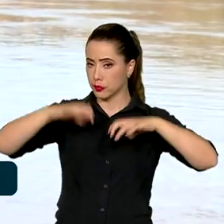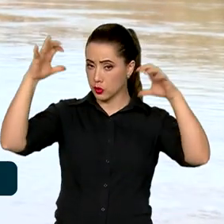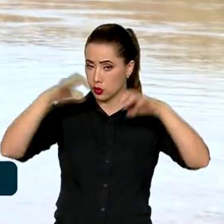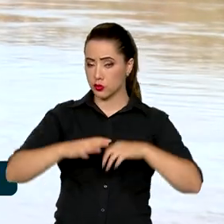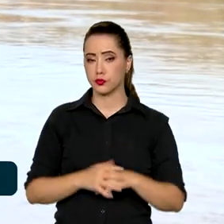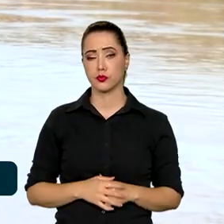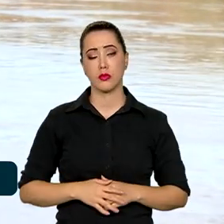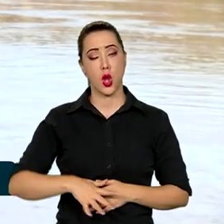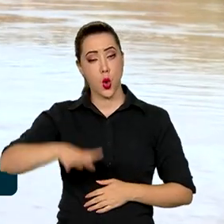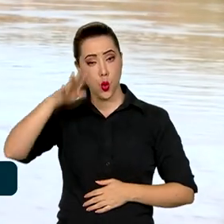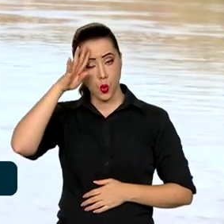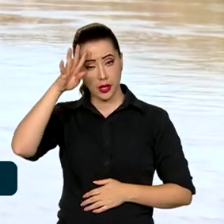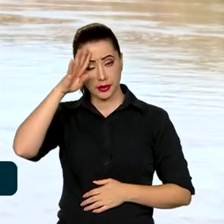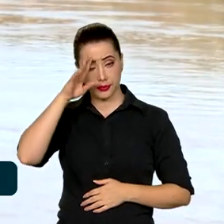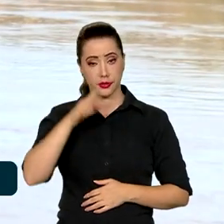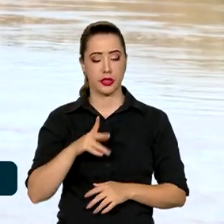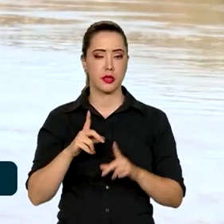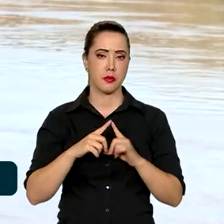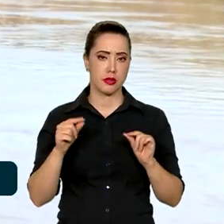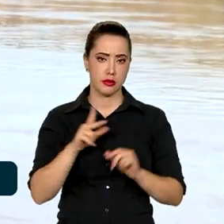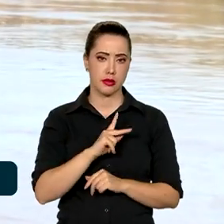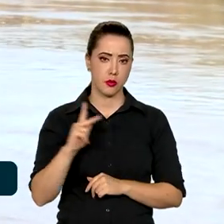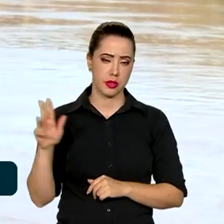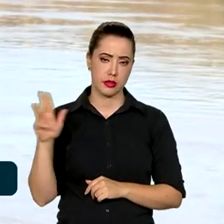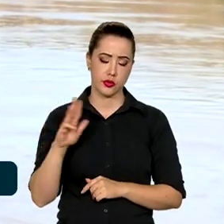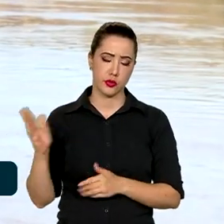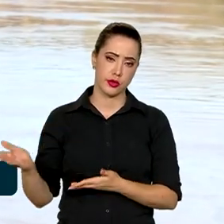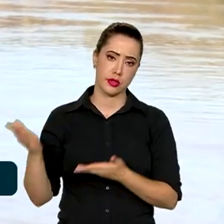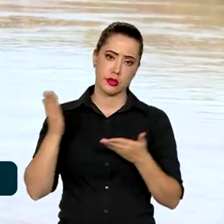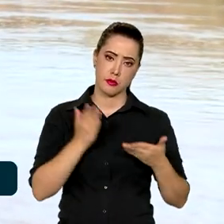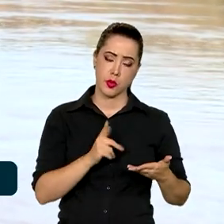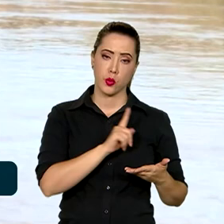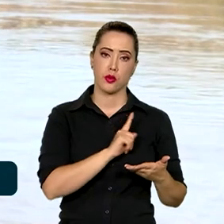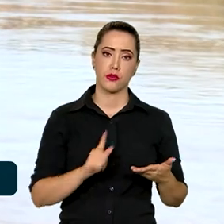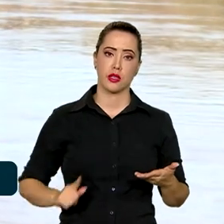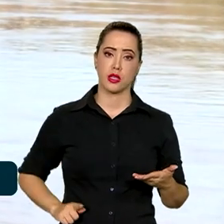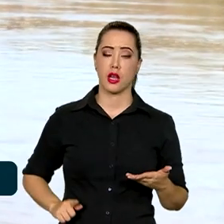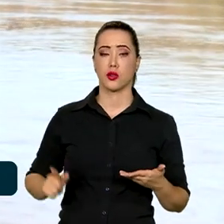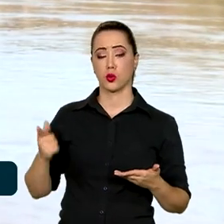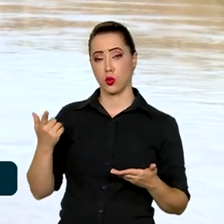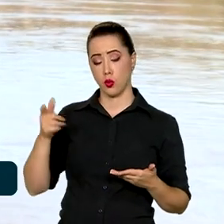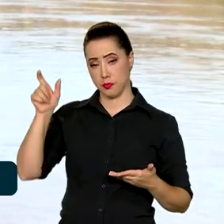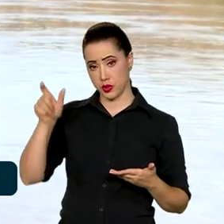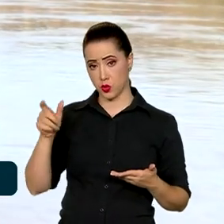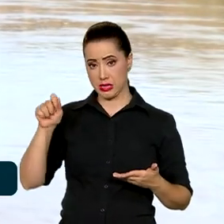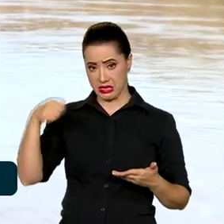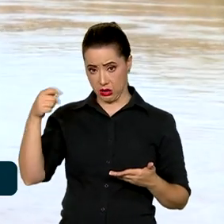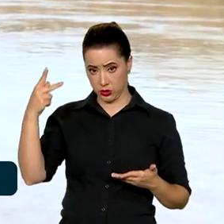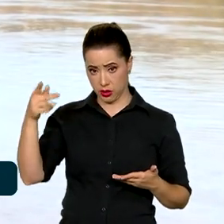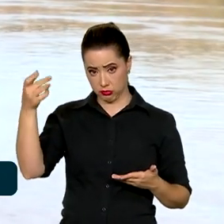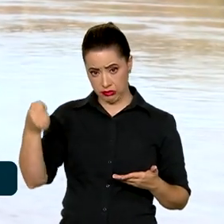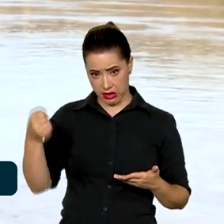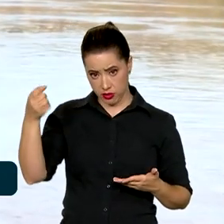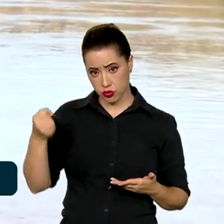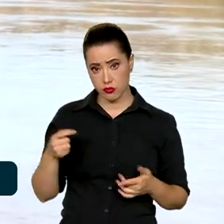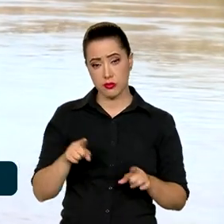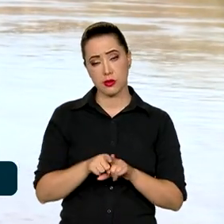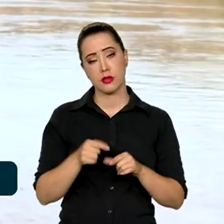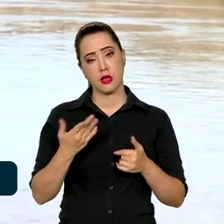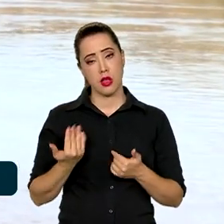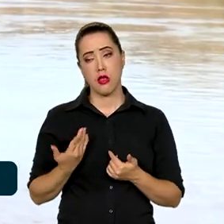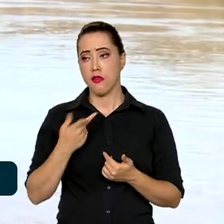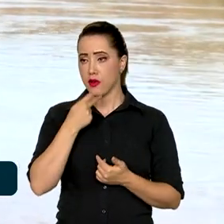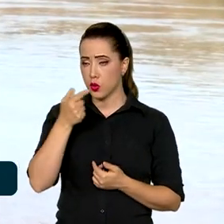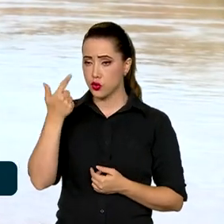-feira, em Brasília, o presidente Lula recebeu o governador do Rio Grande do Sul, Eduardo Leite, e reafirmou o apoio do governo